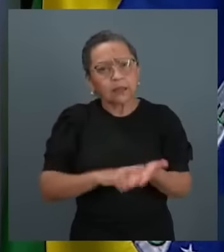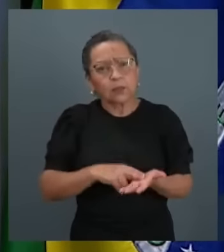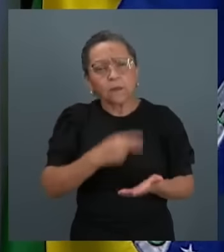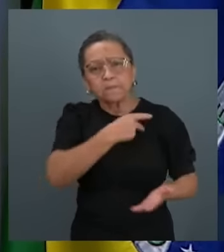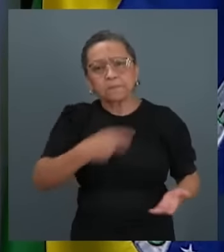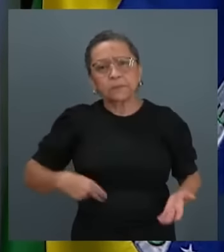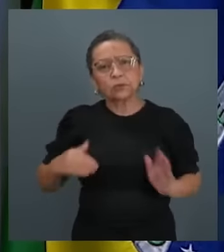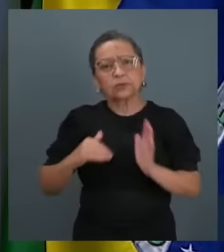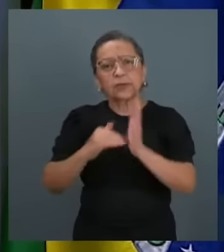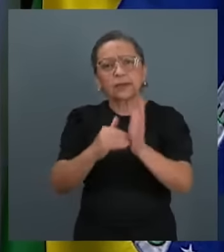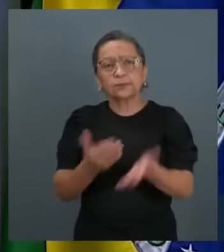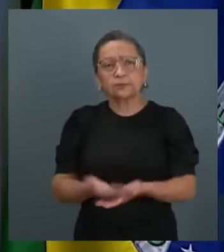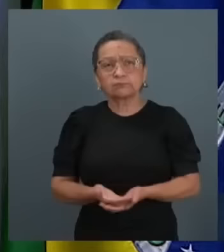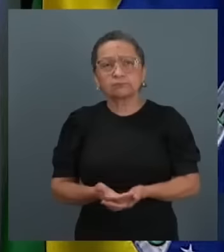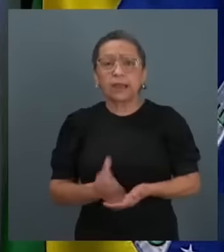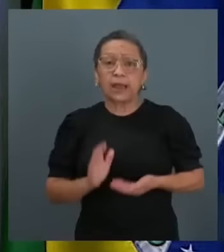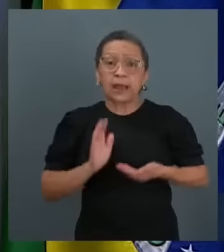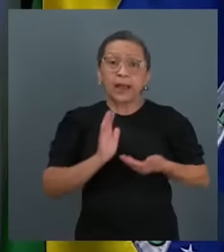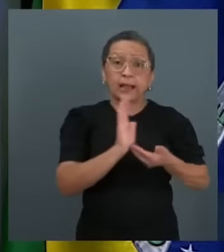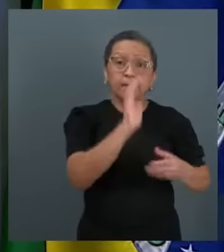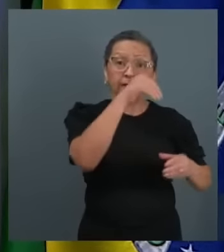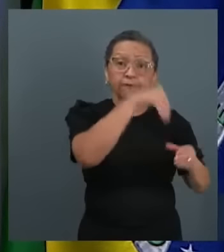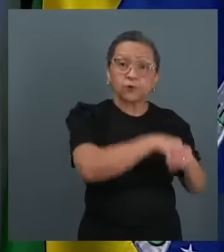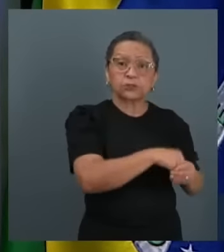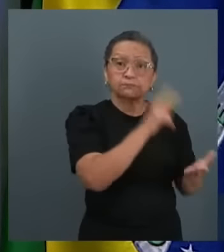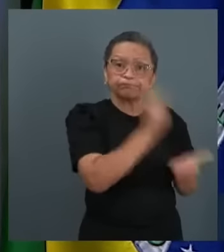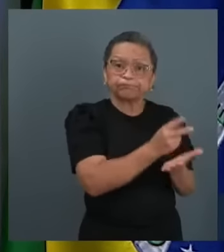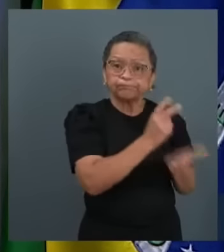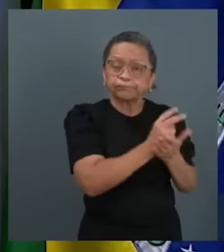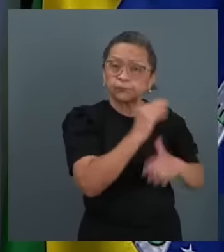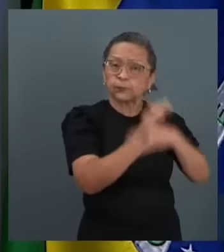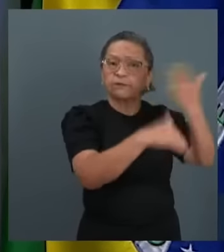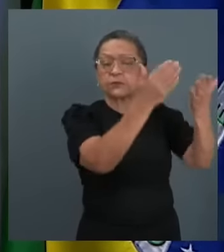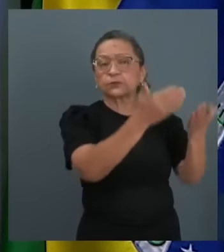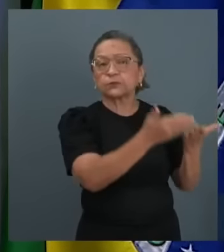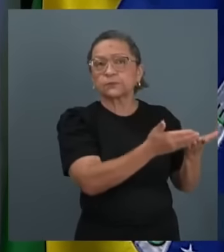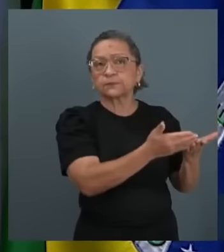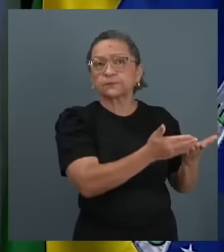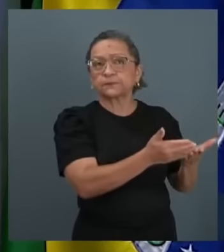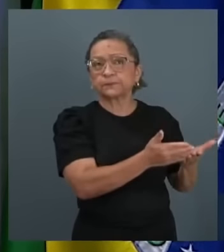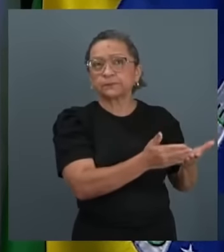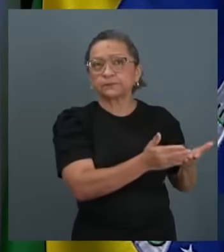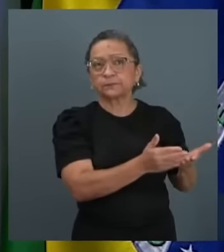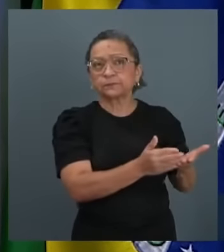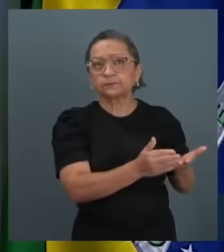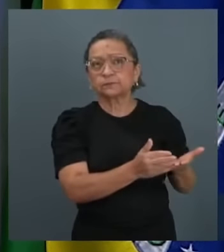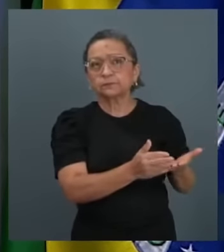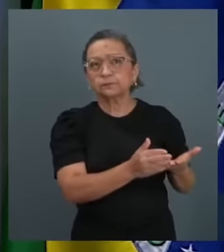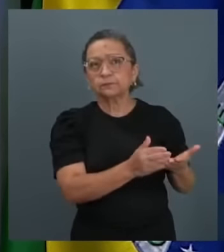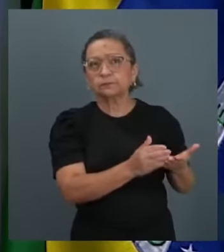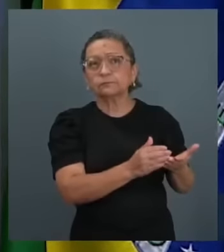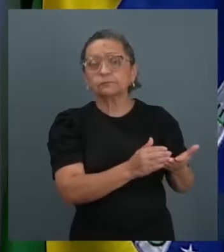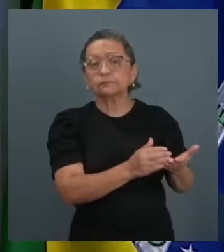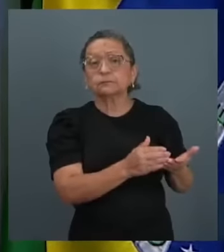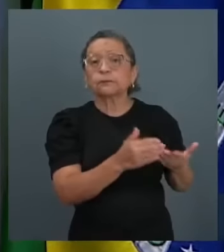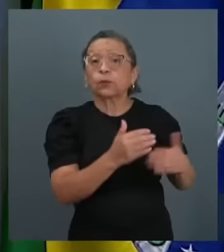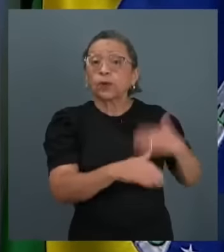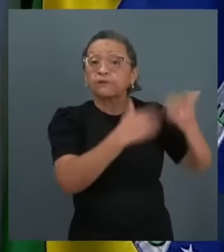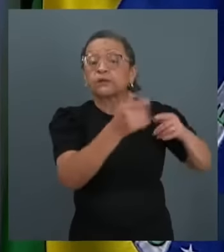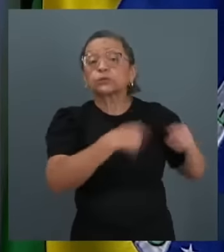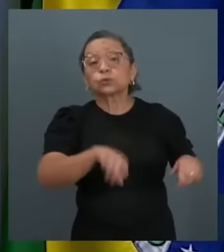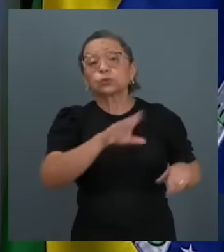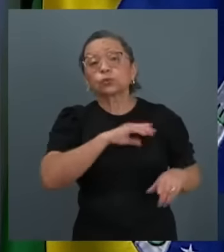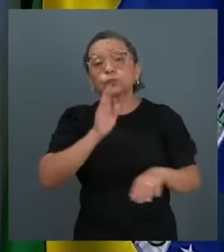Senado. A Câmara vota para conter o avanço, senador Alain. O avanço das injunções do